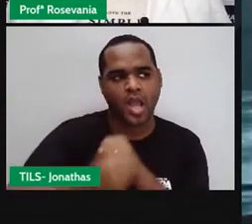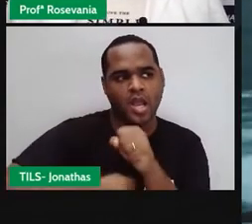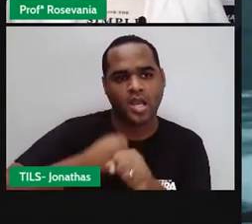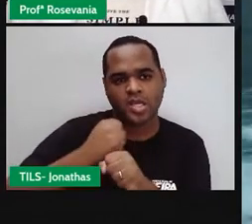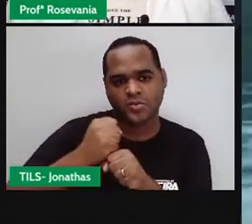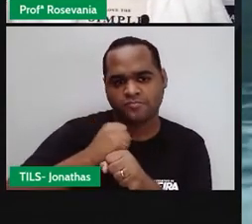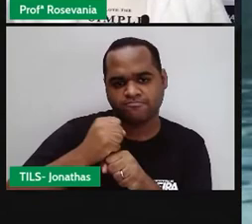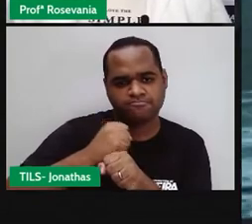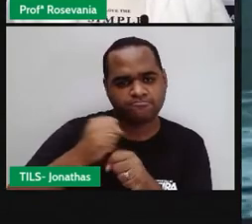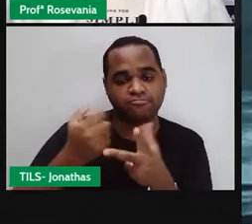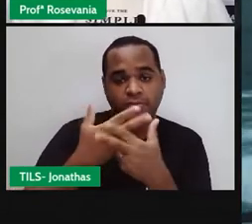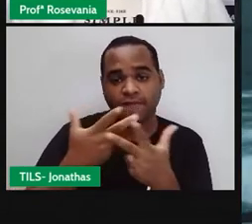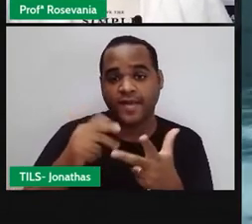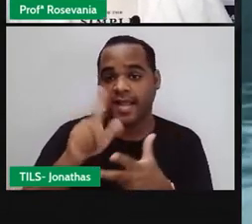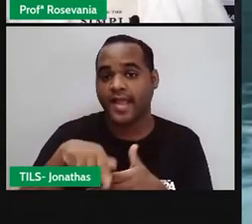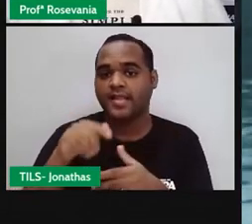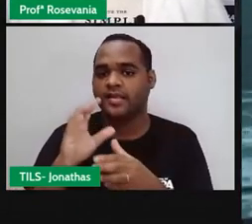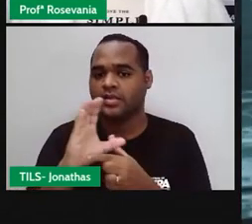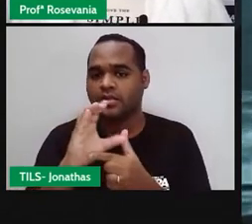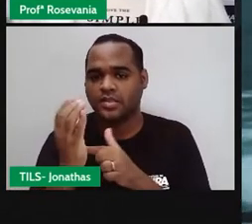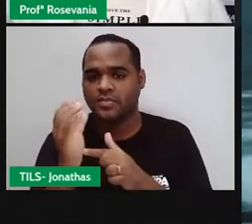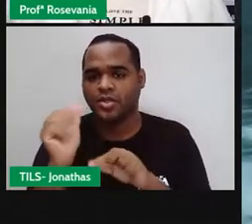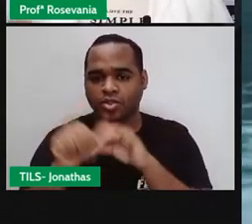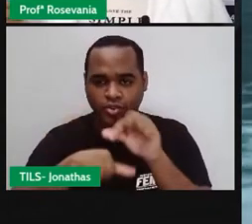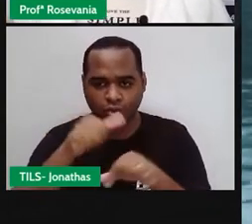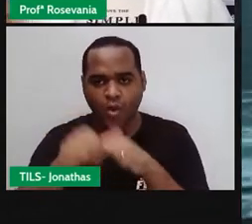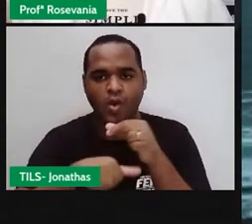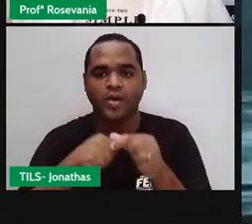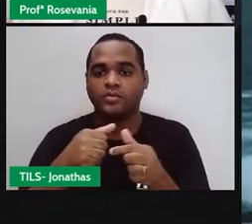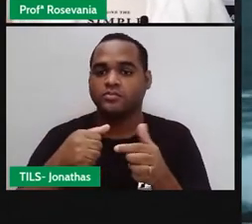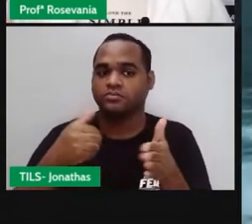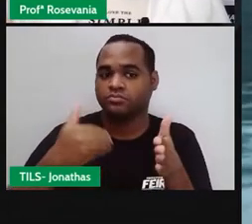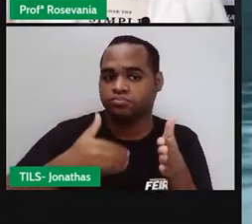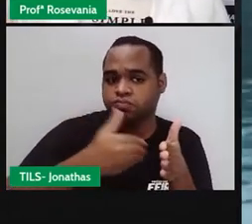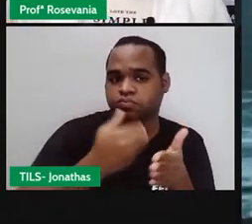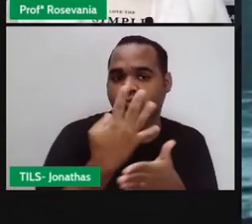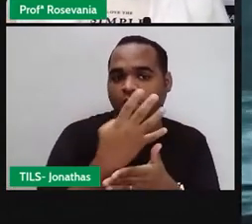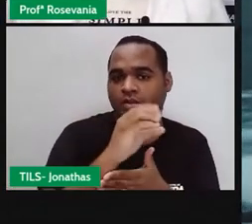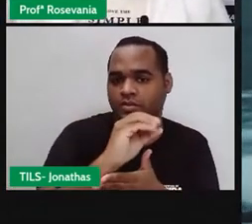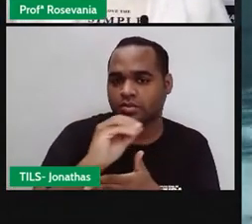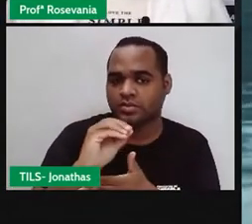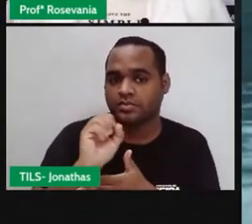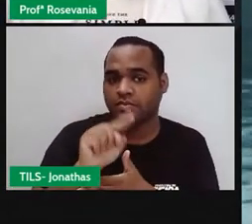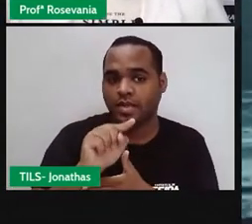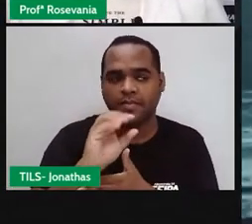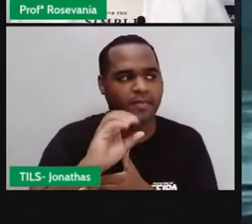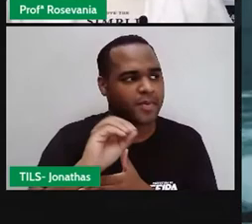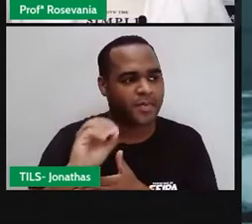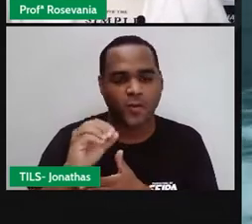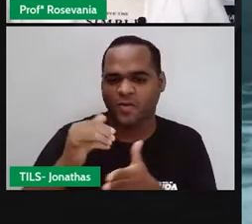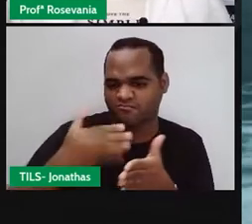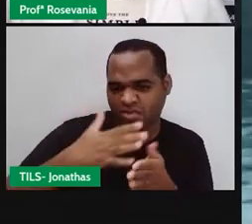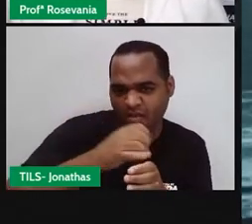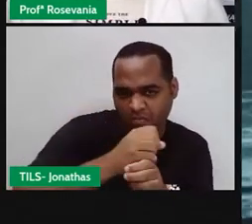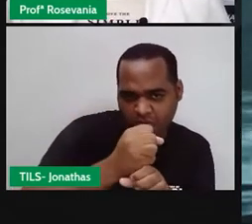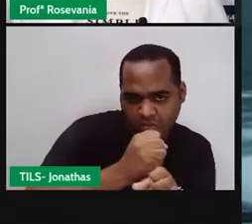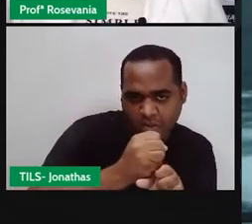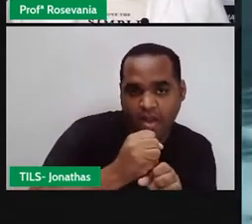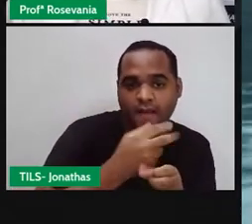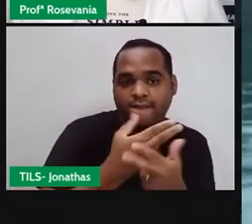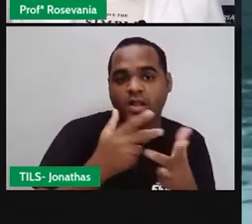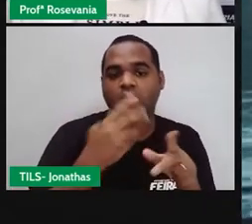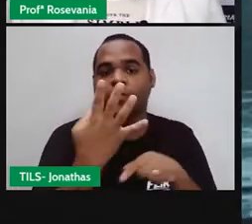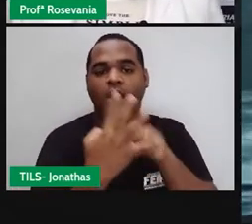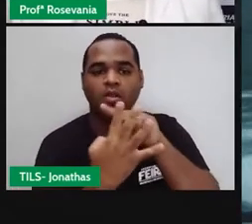né, do planeta, o clima modificou-se. Houve, nos últimos 400 mil anos, quatro ciclos diferentes, glaciais e